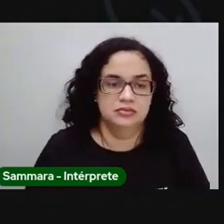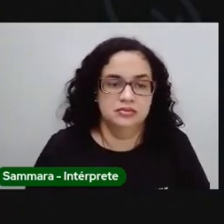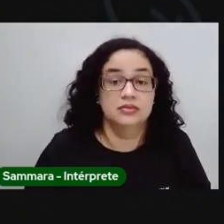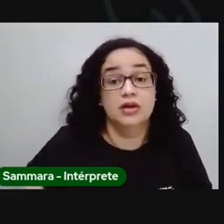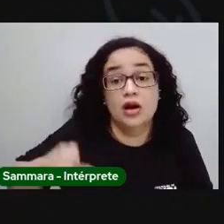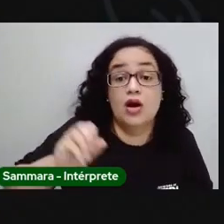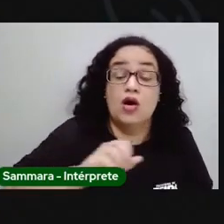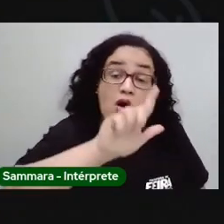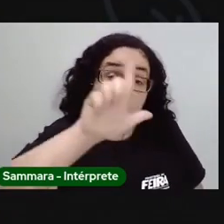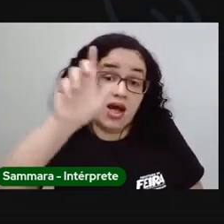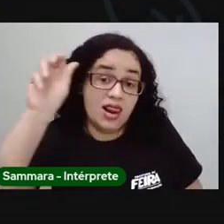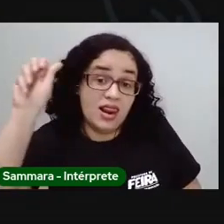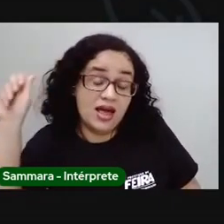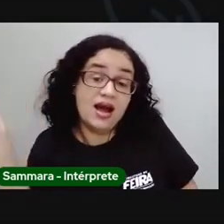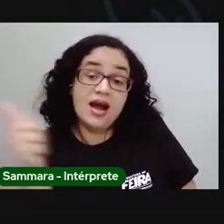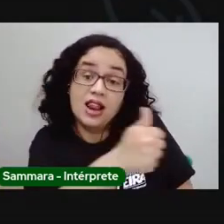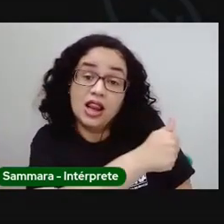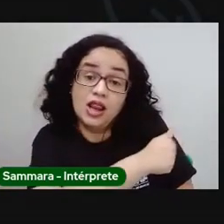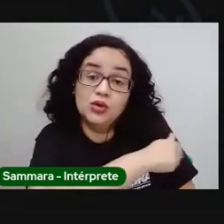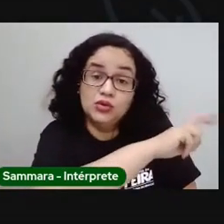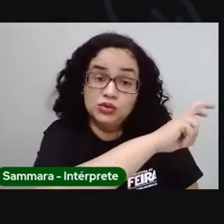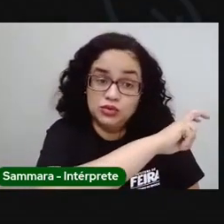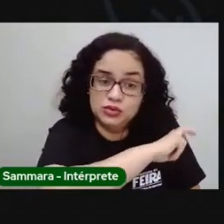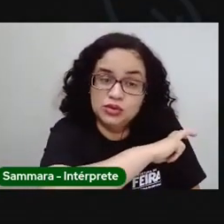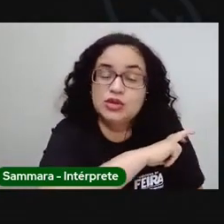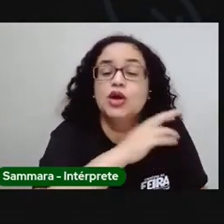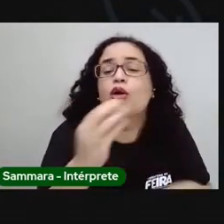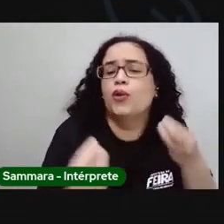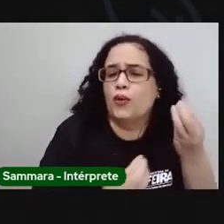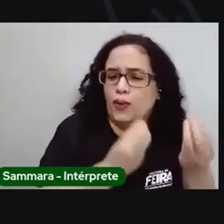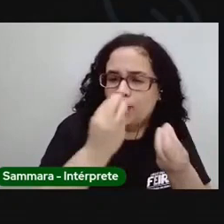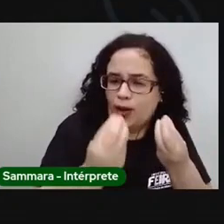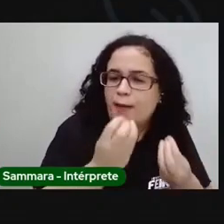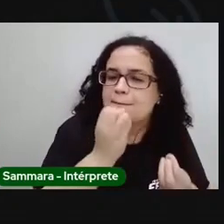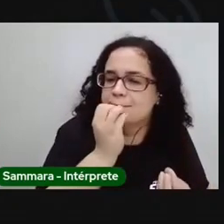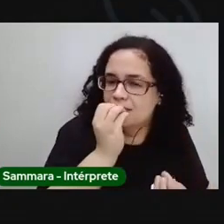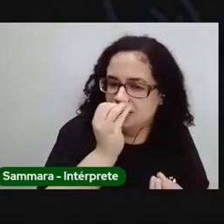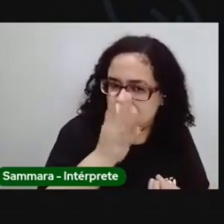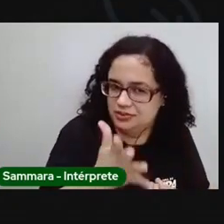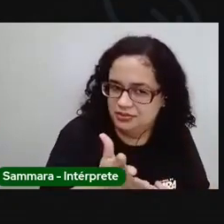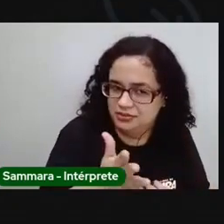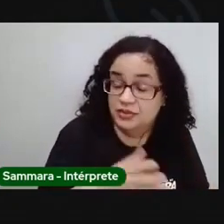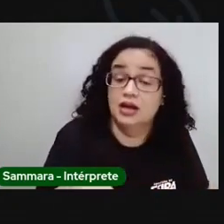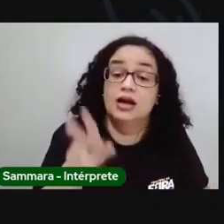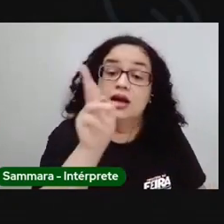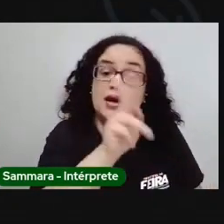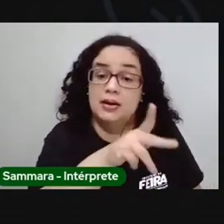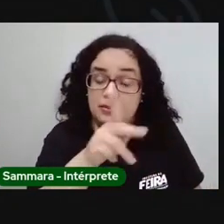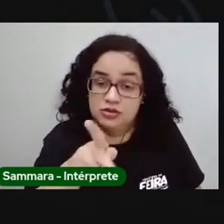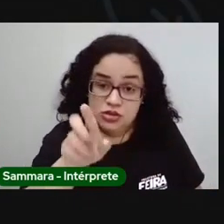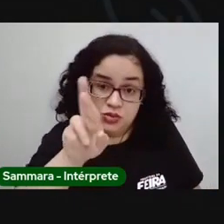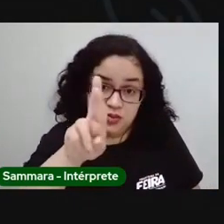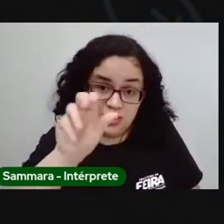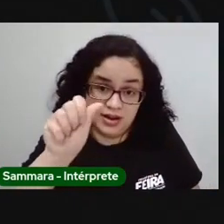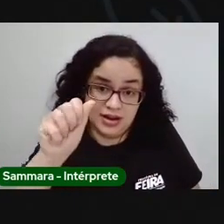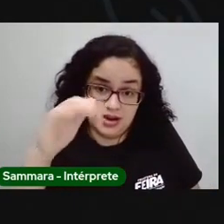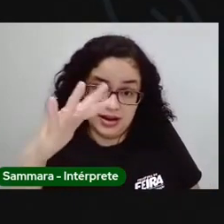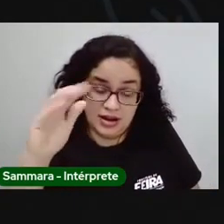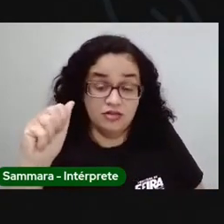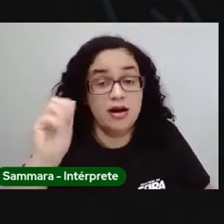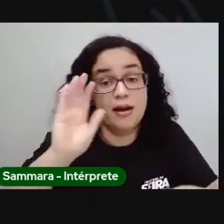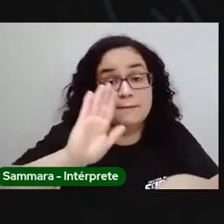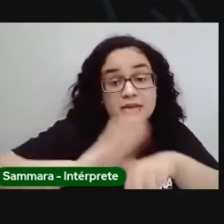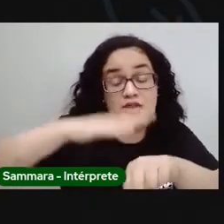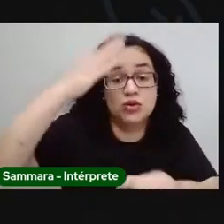Olá, galerinha do quinto ano, como estão? Bem? Então, eu sou o Pró Rafa e nós vamos para mais uma